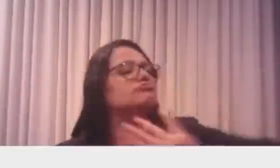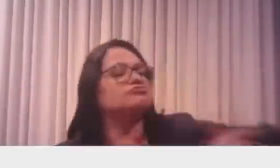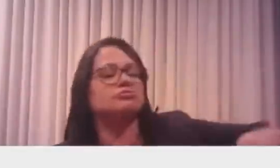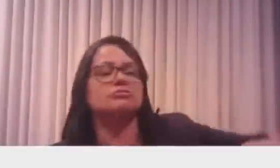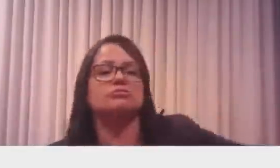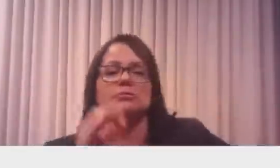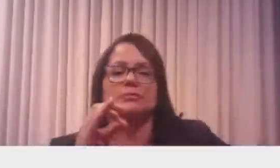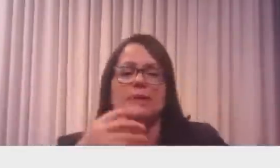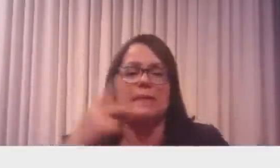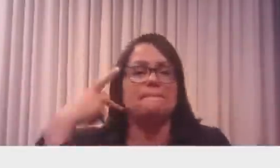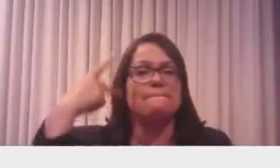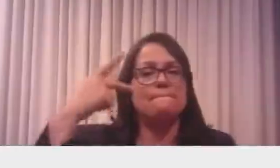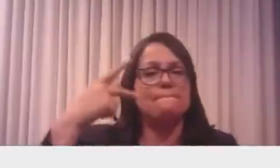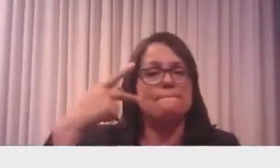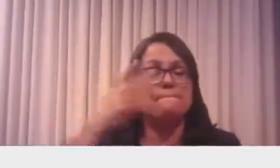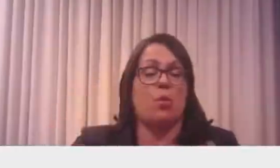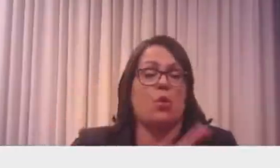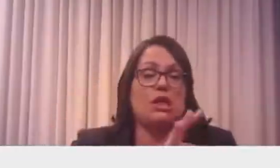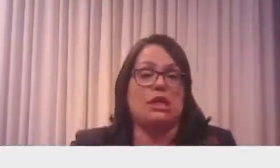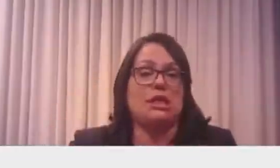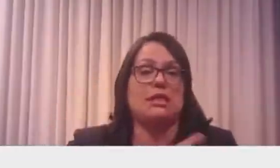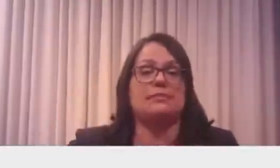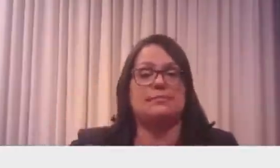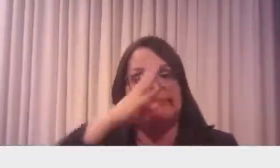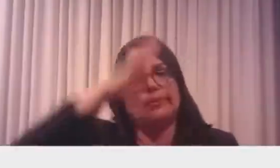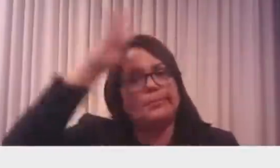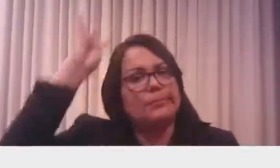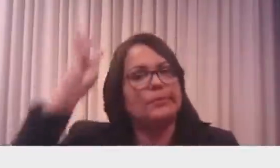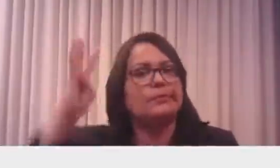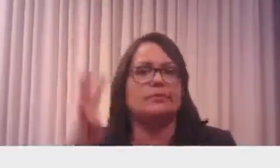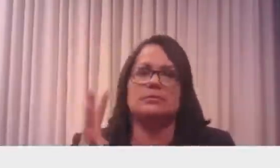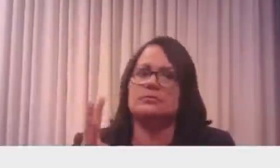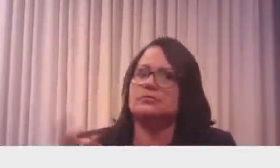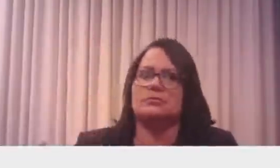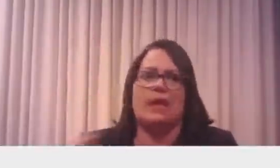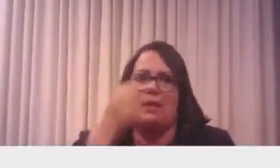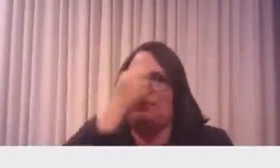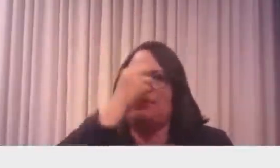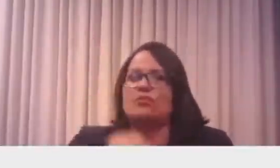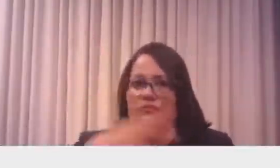a candidatura de policiais militares. Absurdo. Não tem cabimento uma coisa dessa aí.